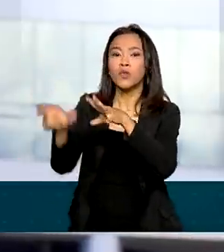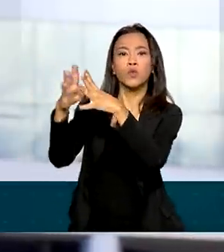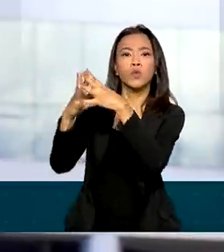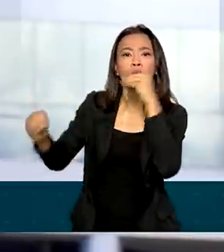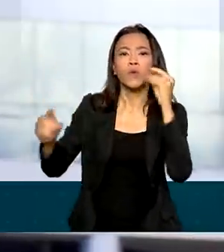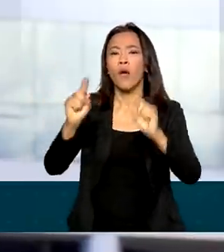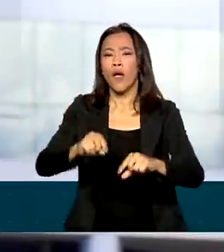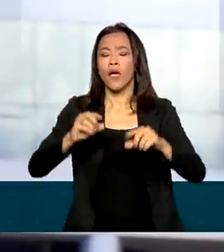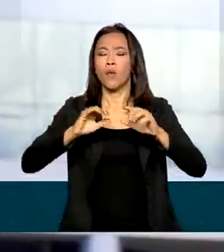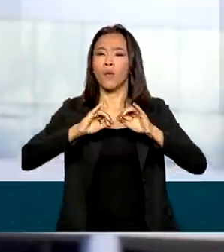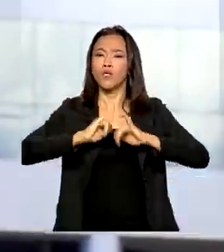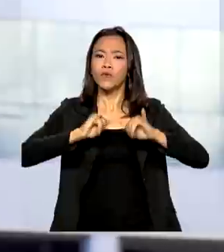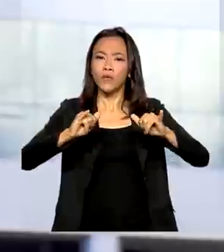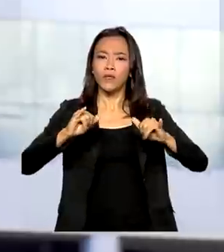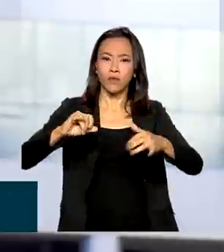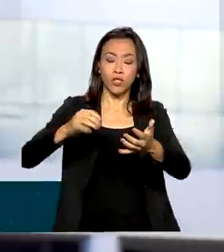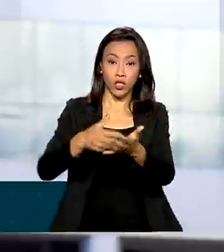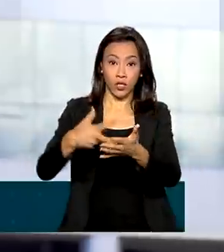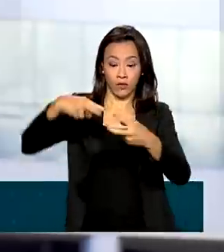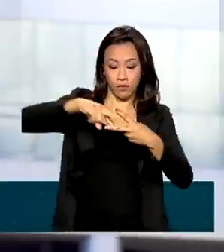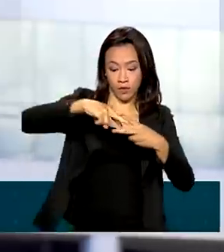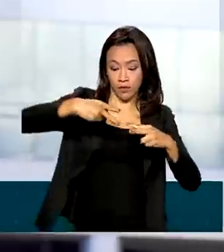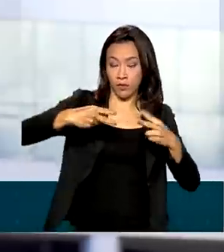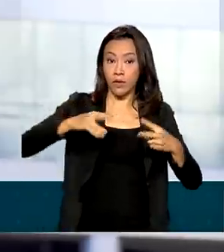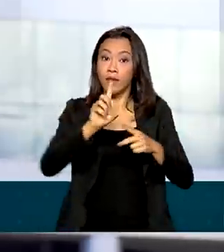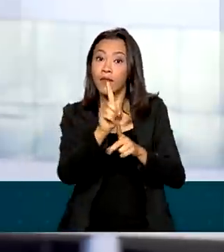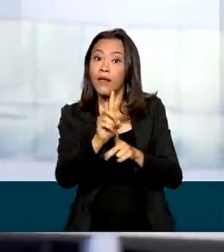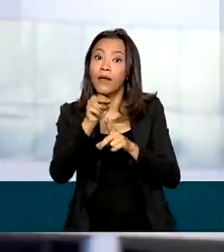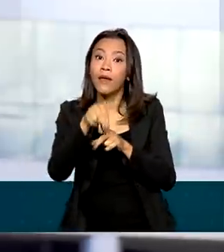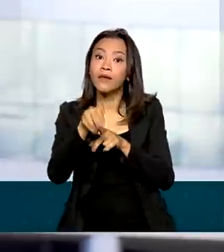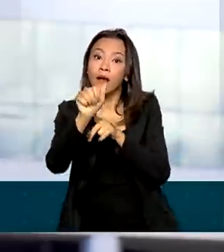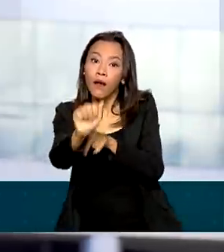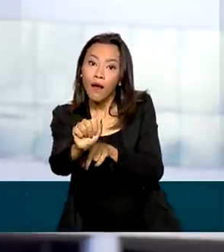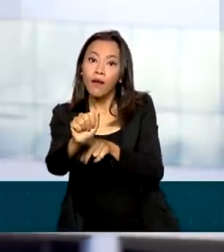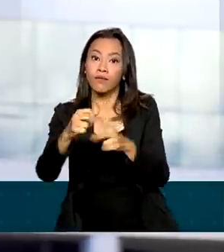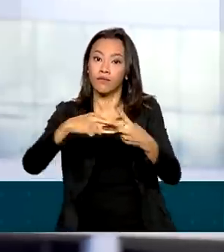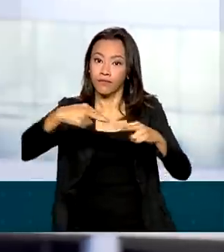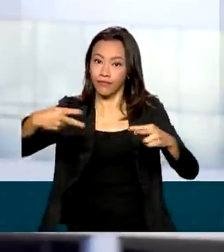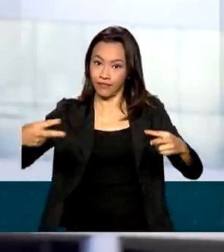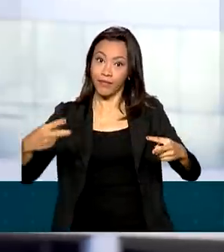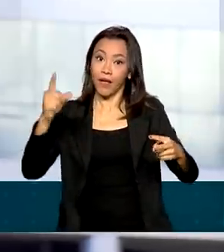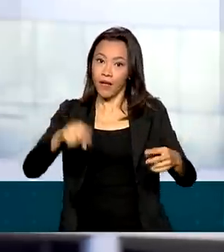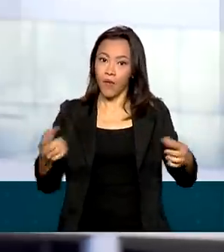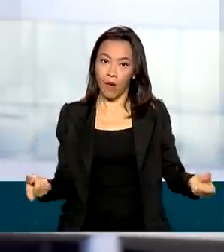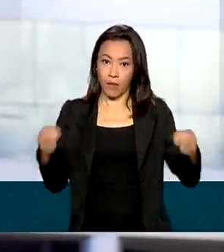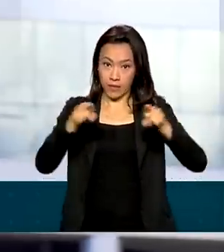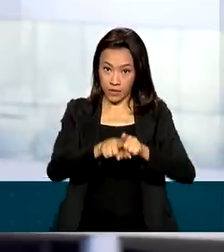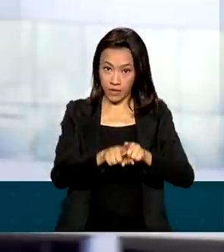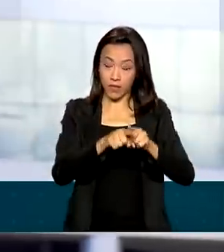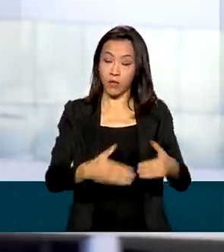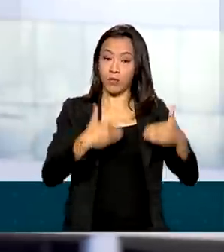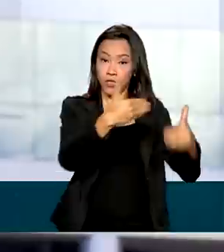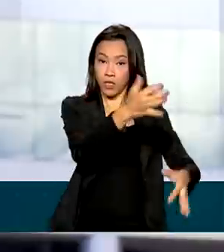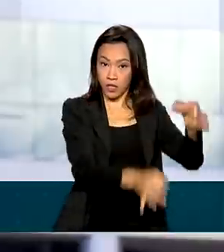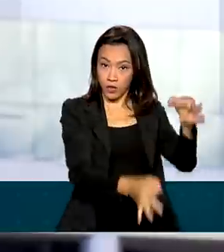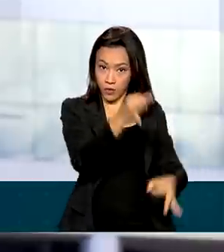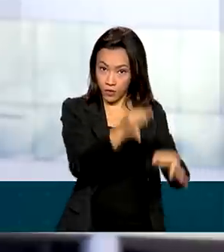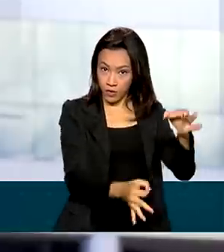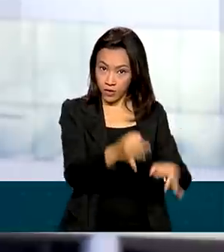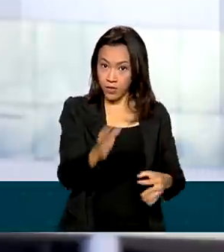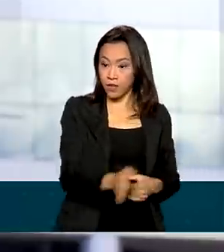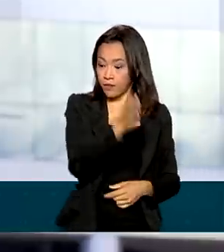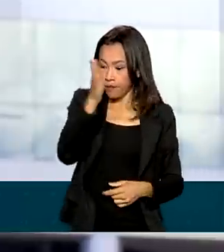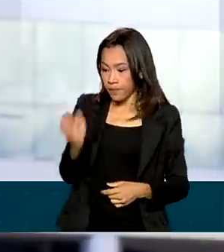Nacional de Coleta de DNA de Pessoas Sem Identificação, uma parceria entre o Ministério da Justiça e Segurança Pública